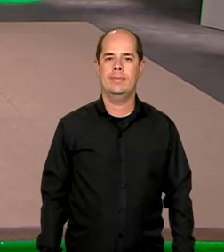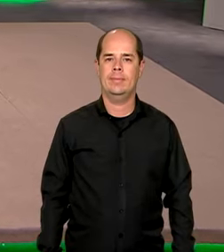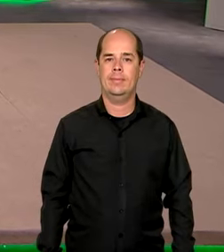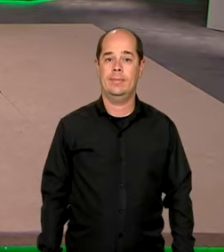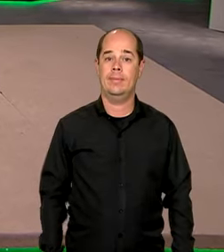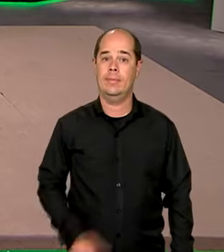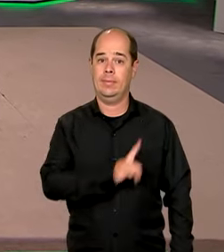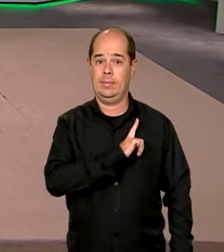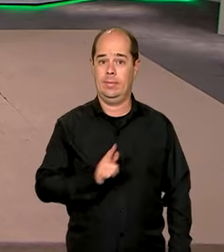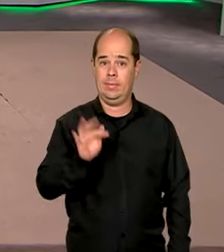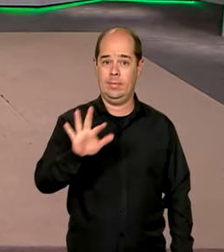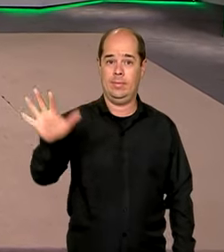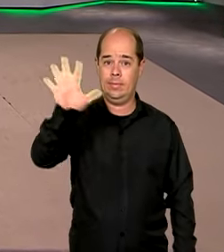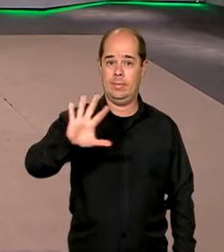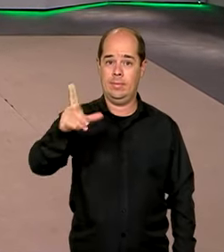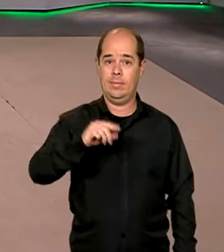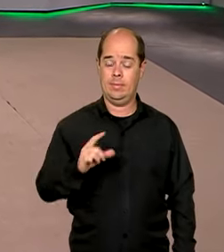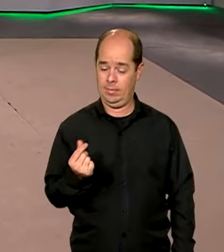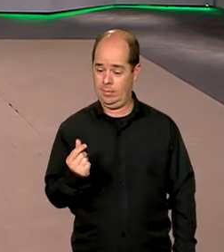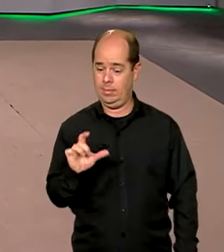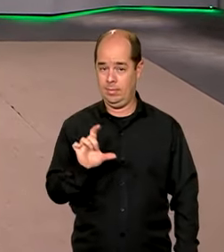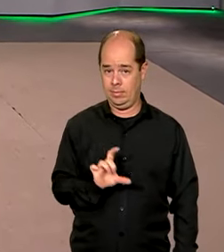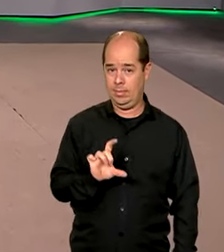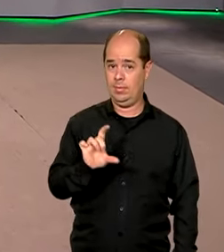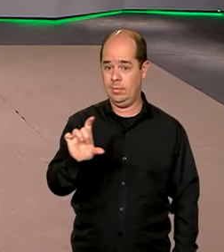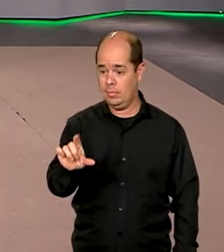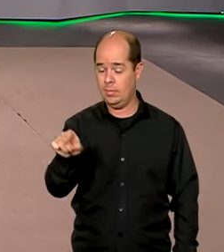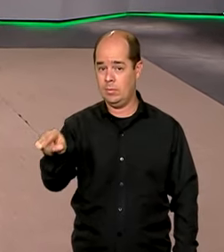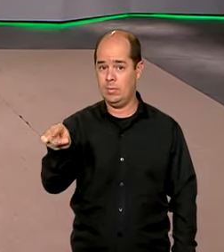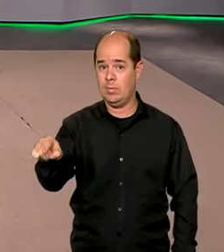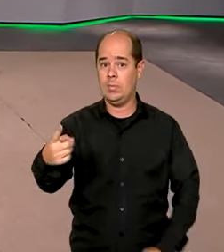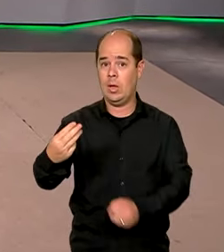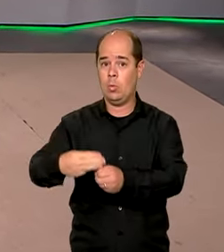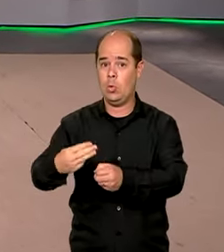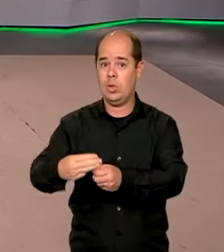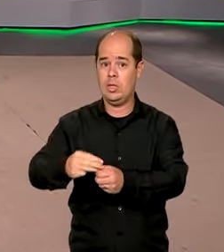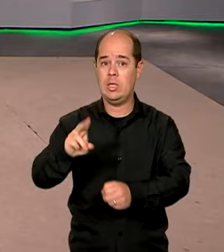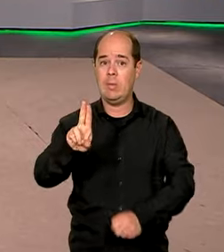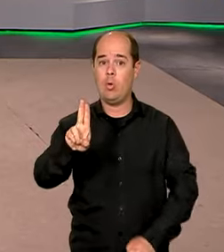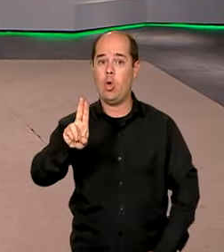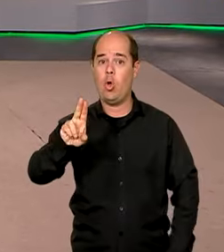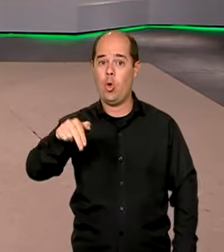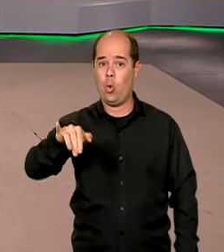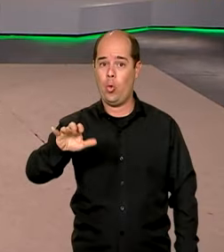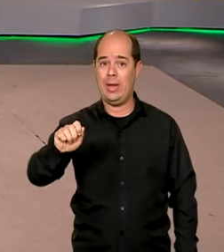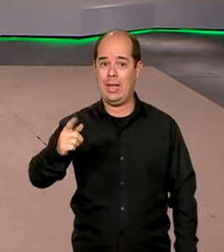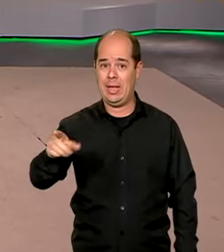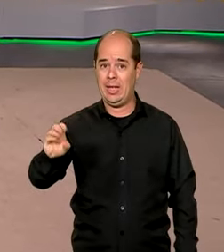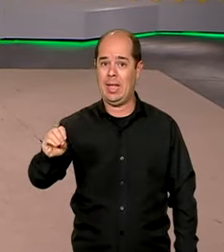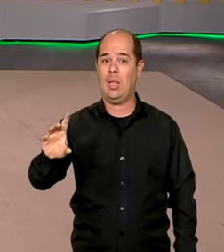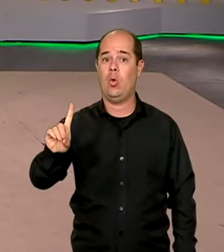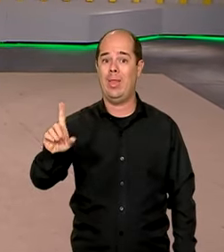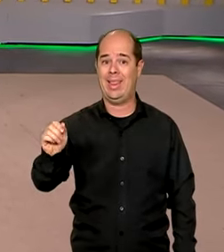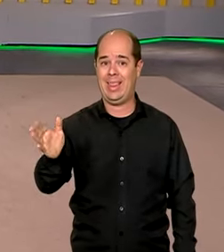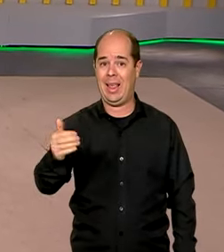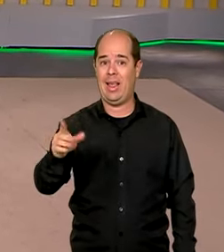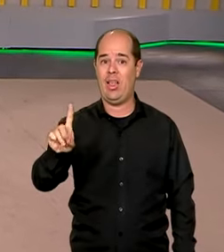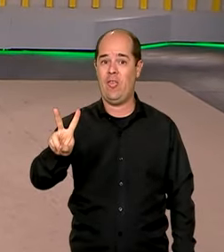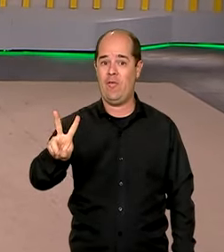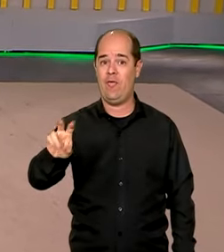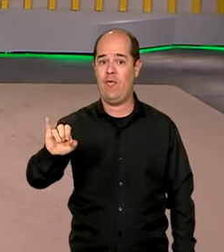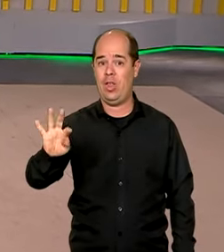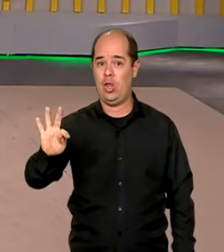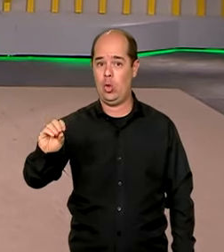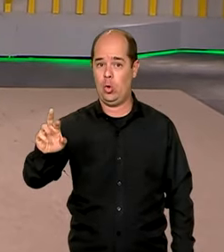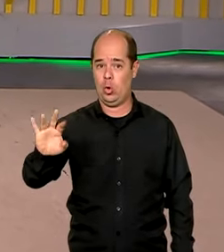O governo federal liberou recursos para o município de União da Vitória, no Paraná. A cidade é uma das 34 que